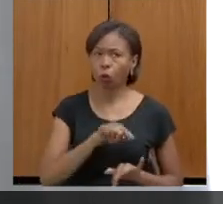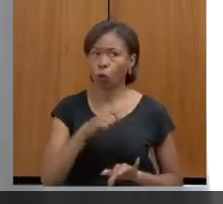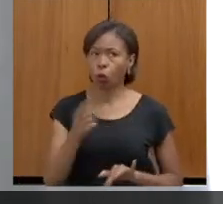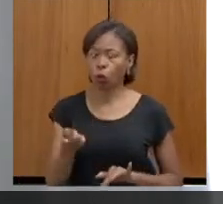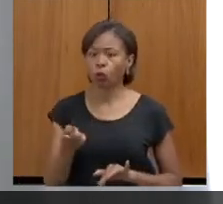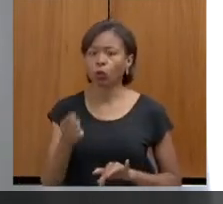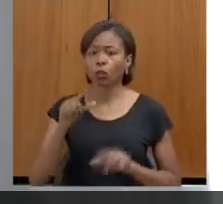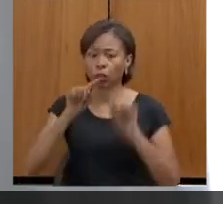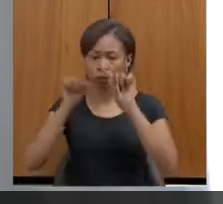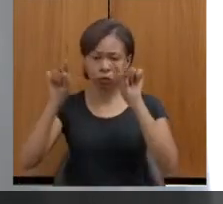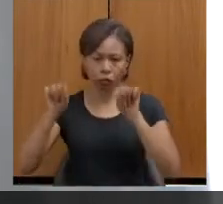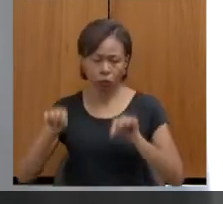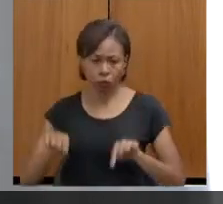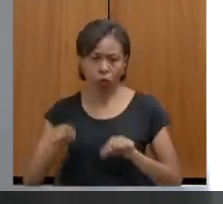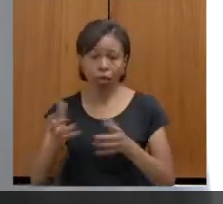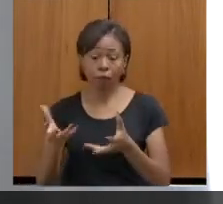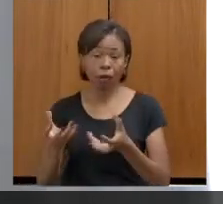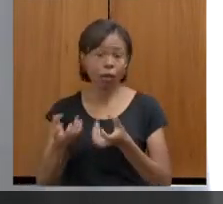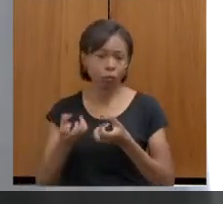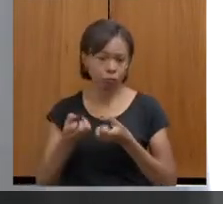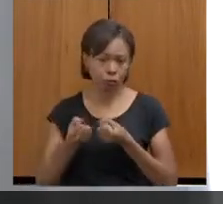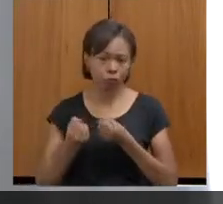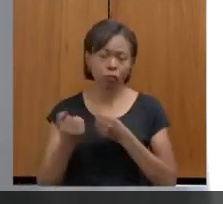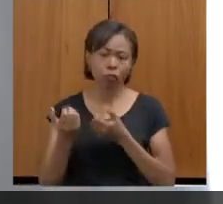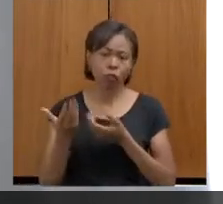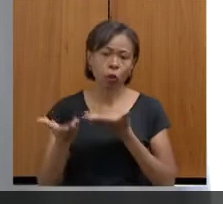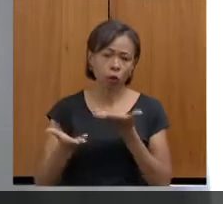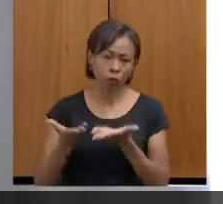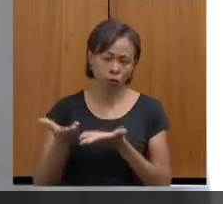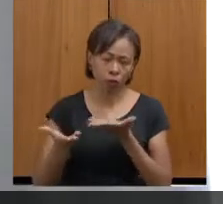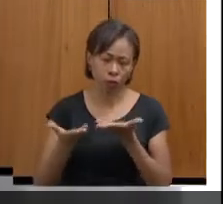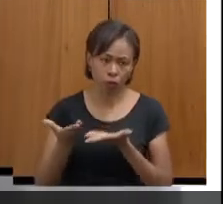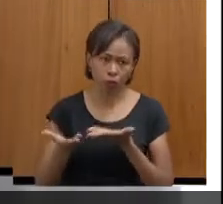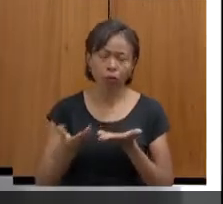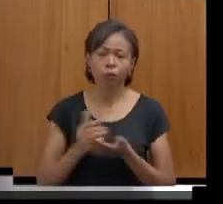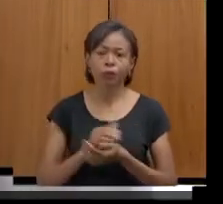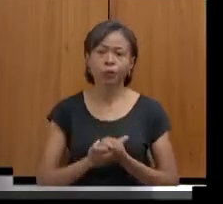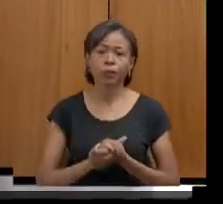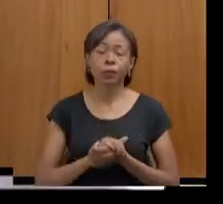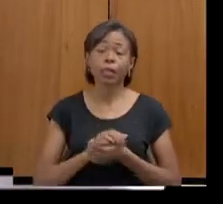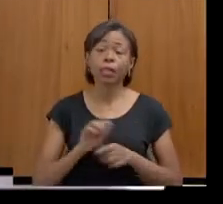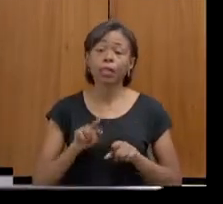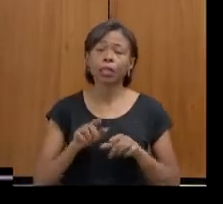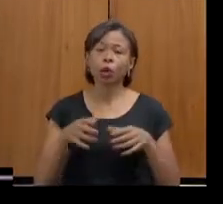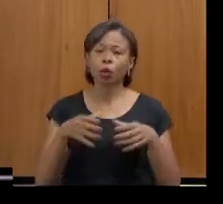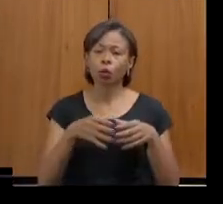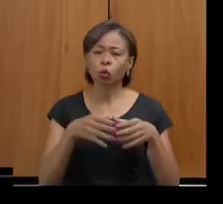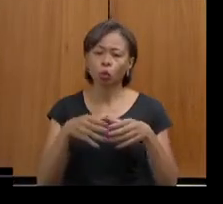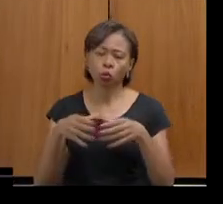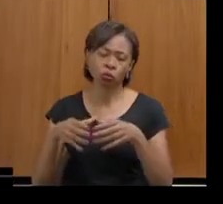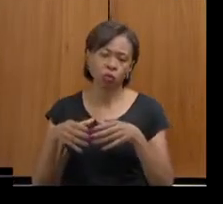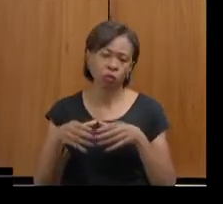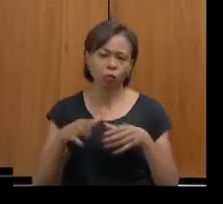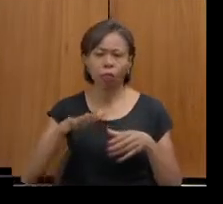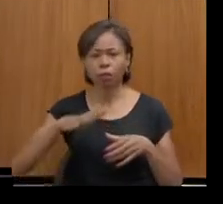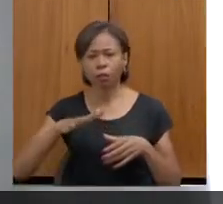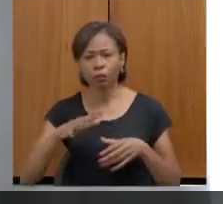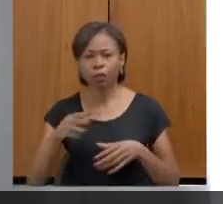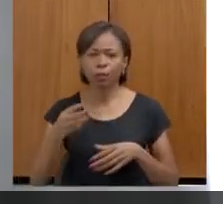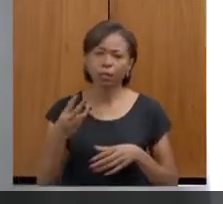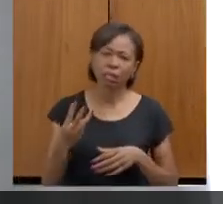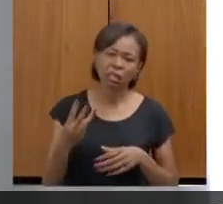mesmo que faz na Casa da Mulher Mineira, um a dois servidores da equipe de acolhimento, e as equipes têm mais ou menos entre três e quatro